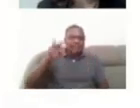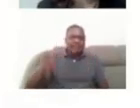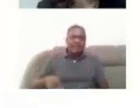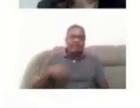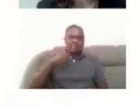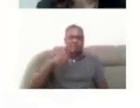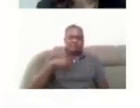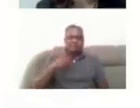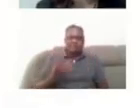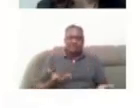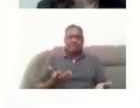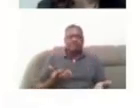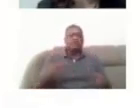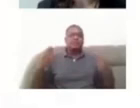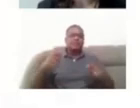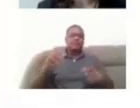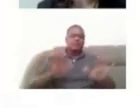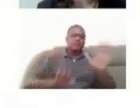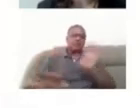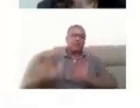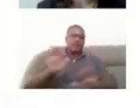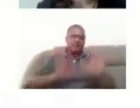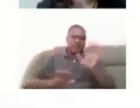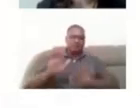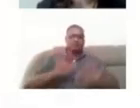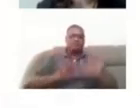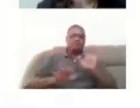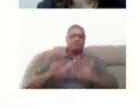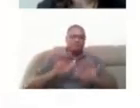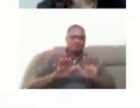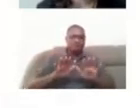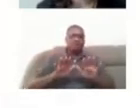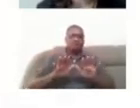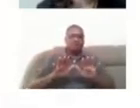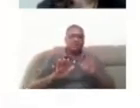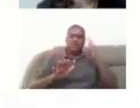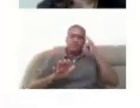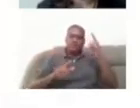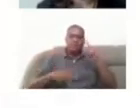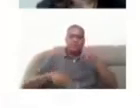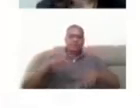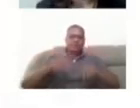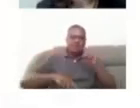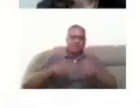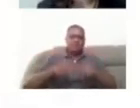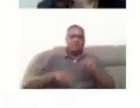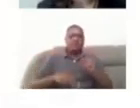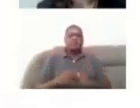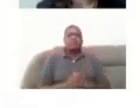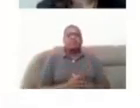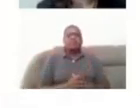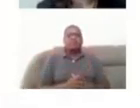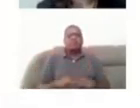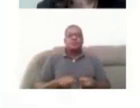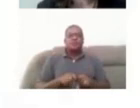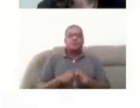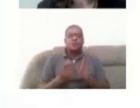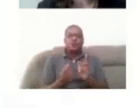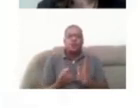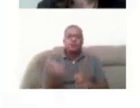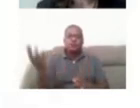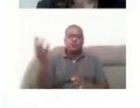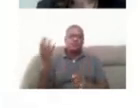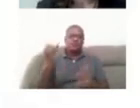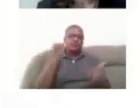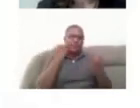então a gente tem que tomar muito cuidado com essa qualidade do material, né, e quantidade de informações, porque